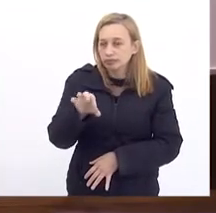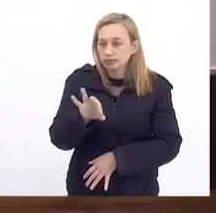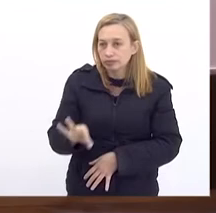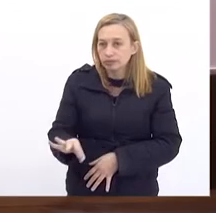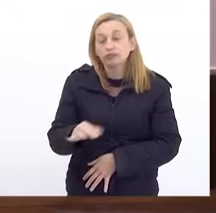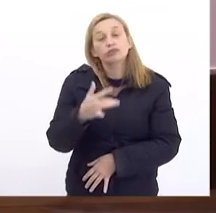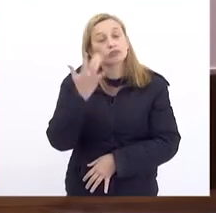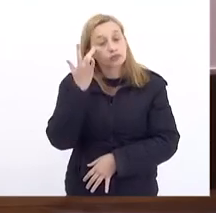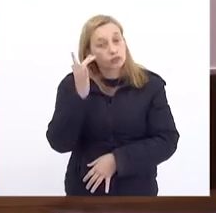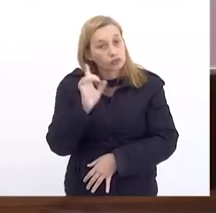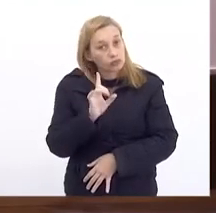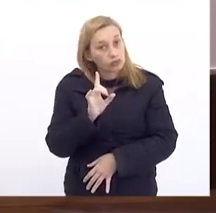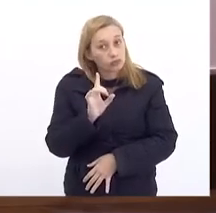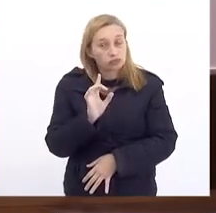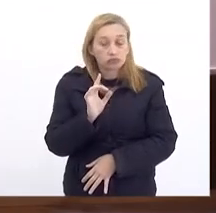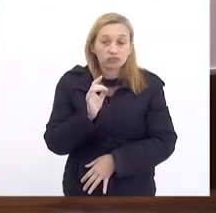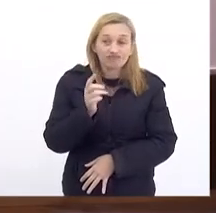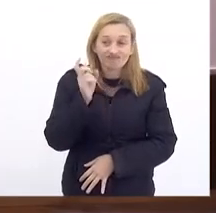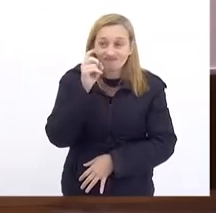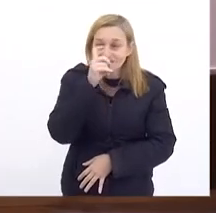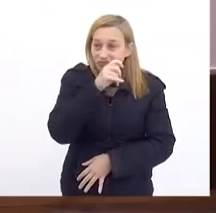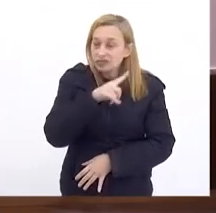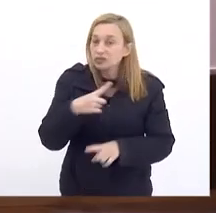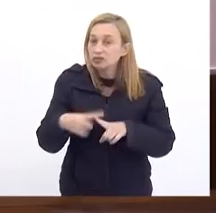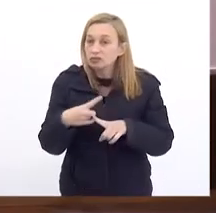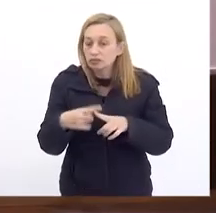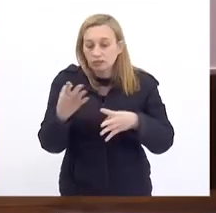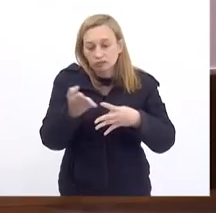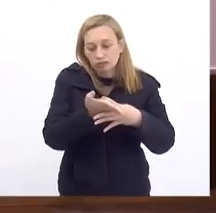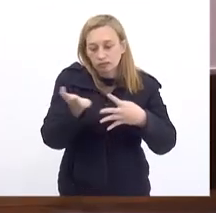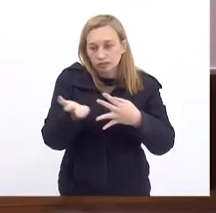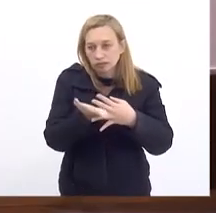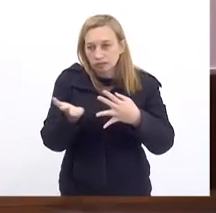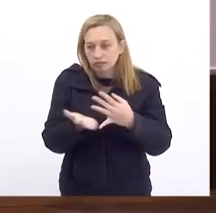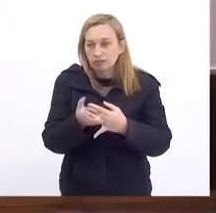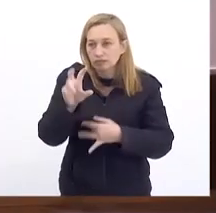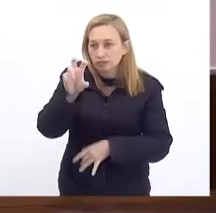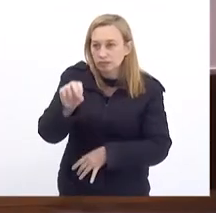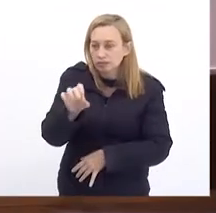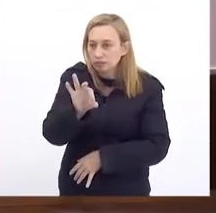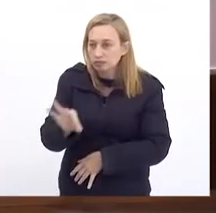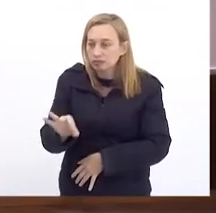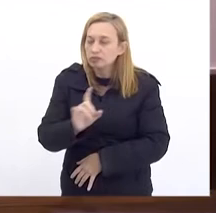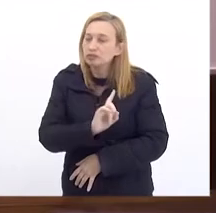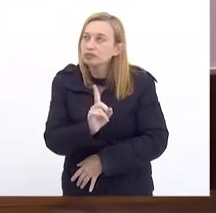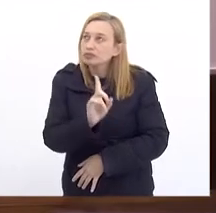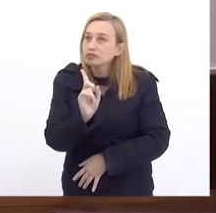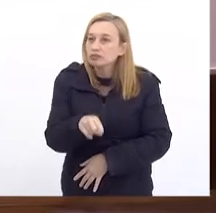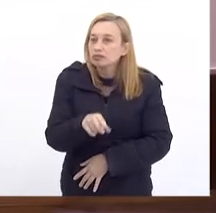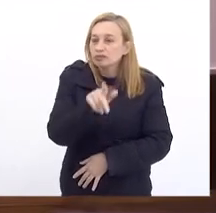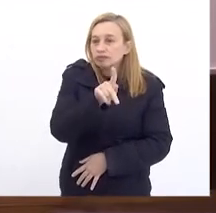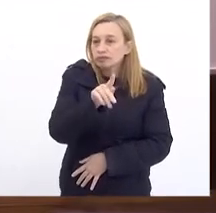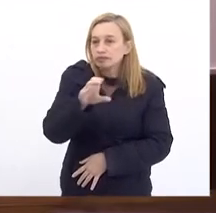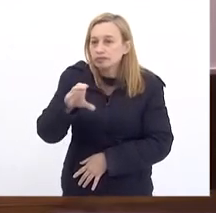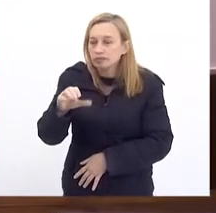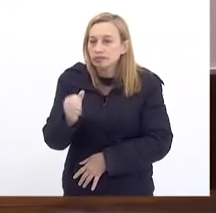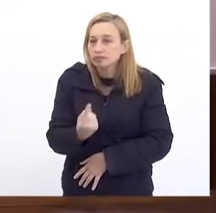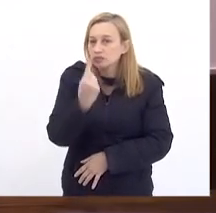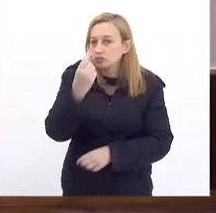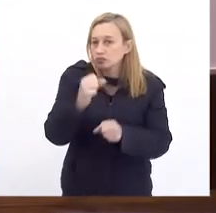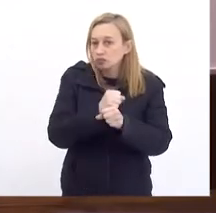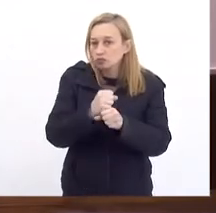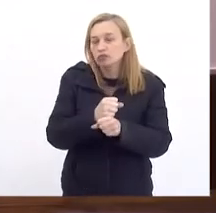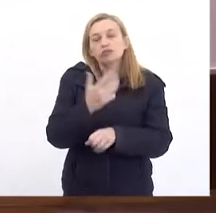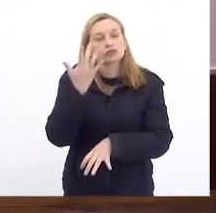Porque A parcela De 50% Não é De um IPCA De um ano Imagine